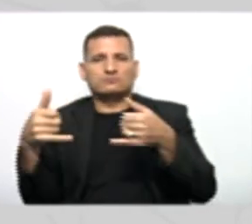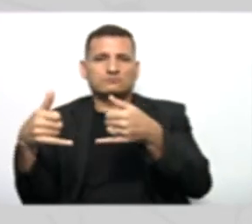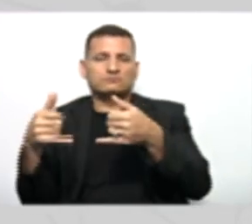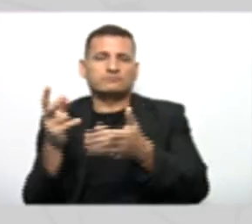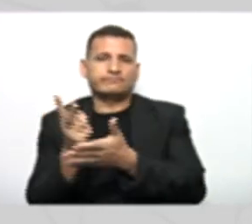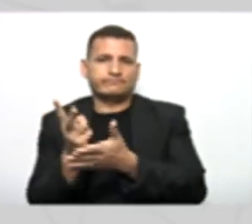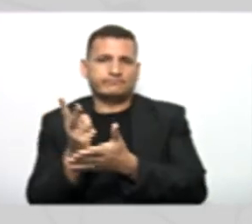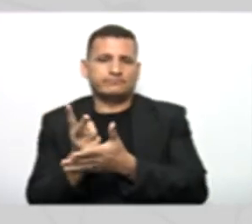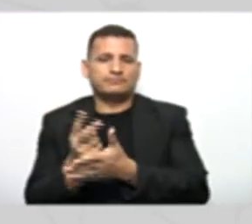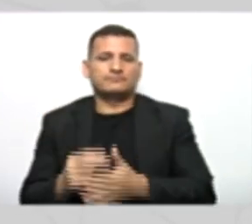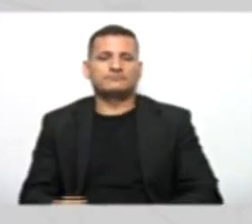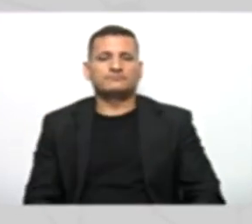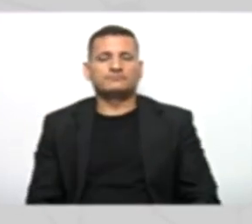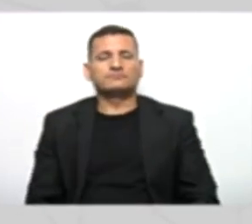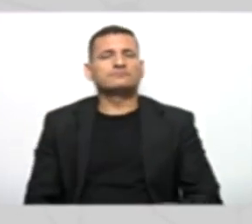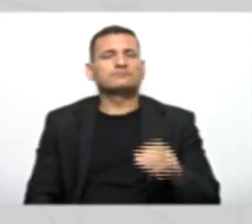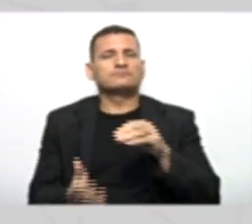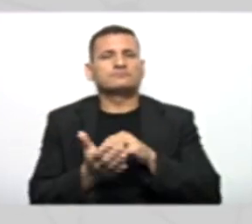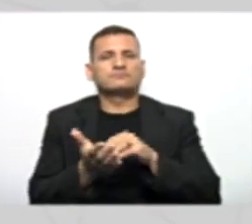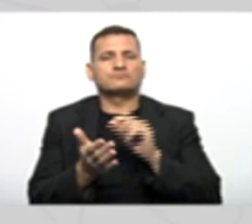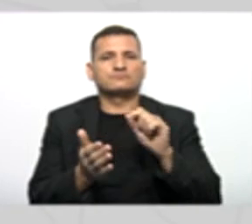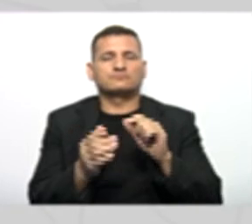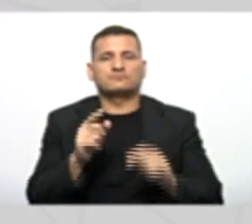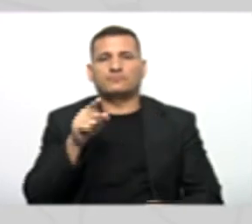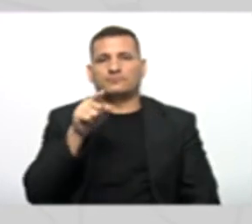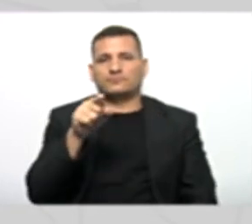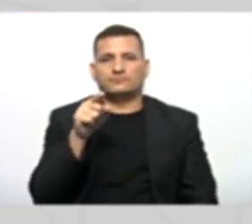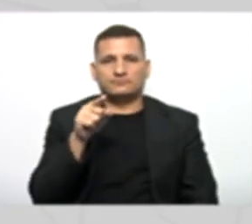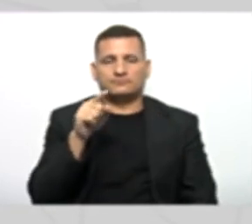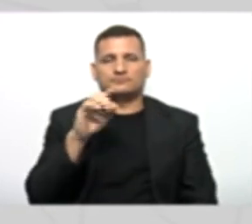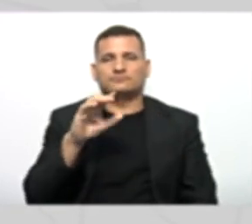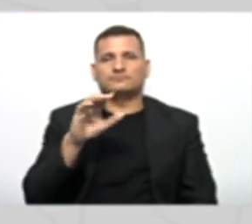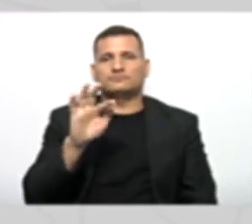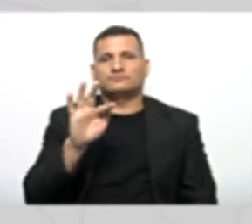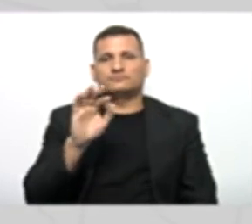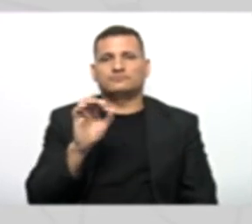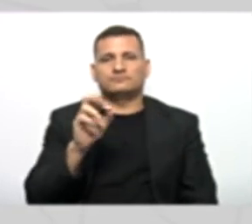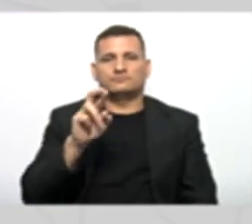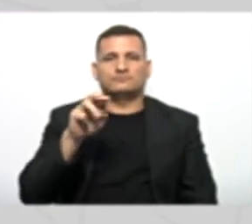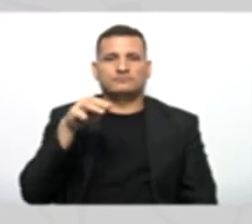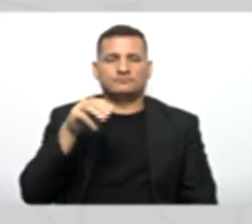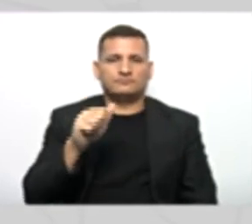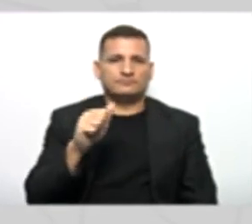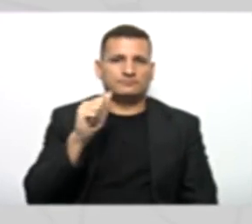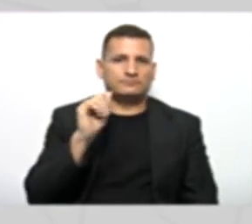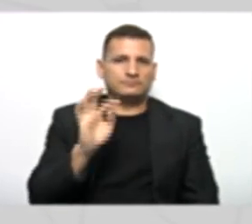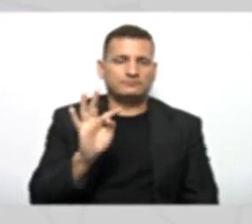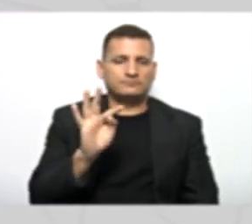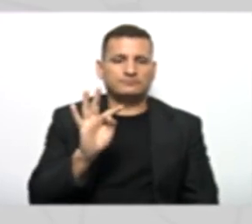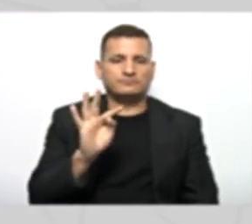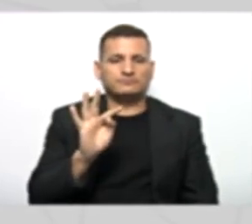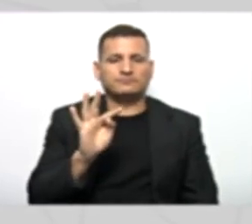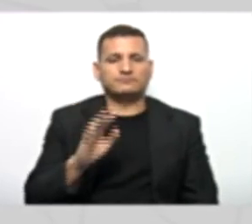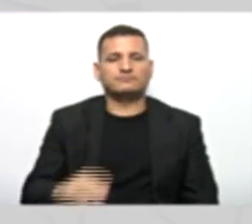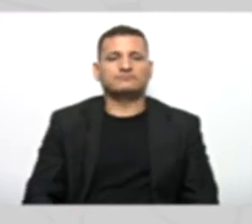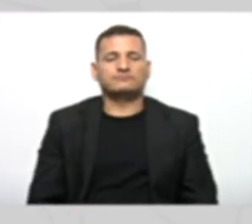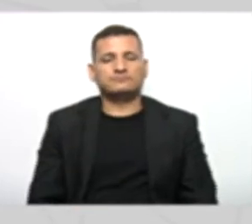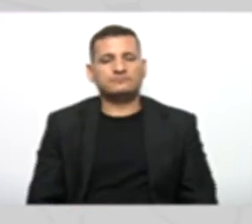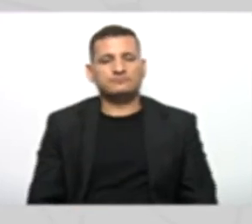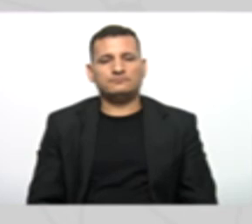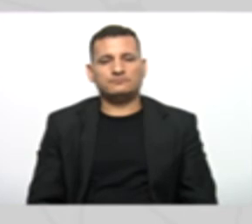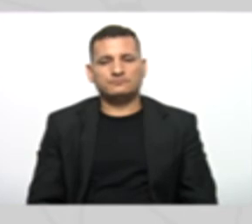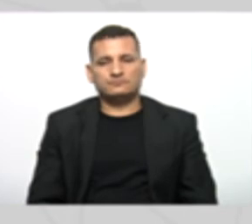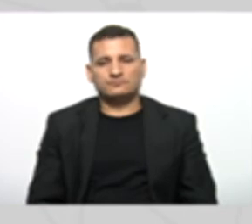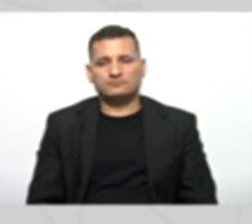Está faltando o que professor? O nosso ponto Format Depois da aspas Fechou aspas Você escreve lá Ponto